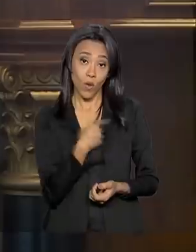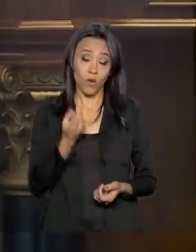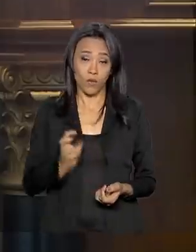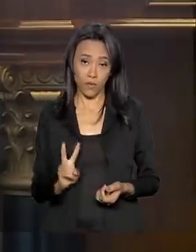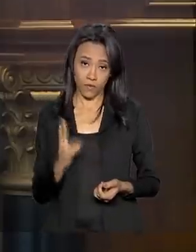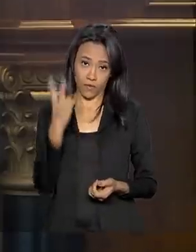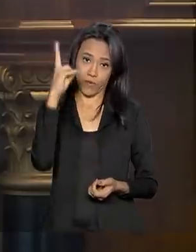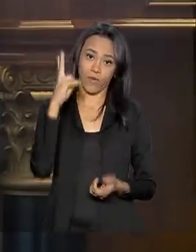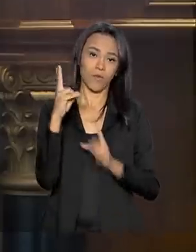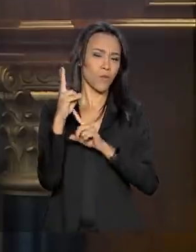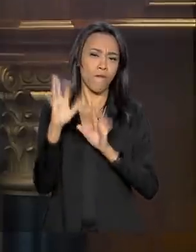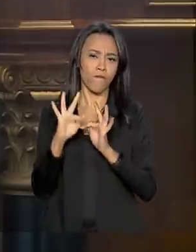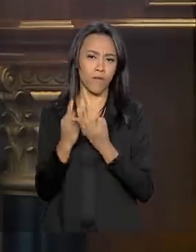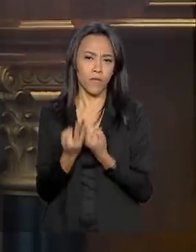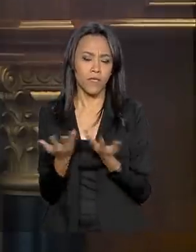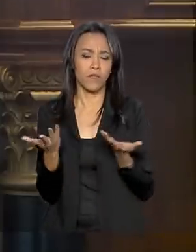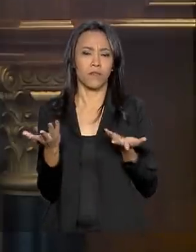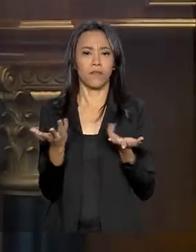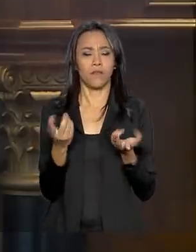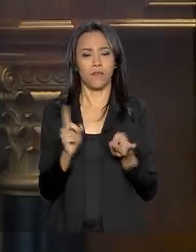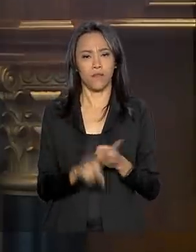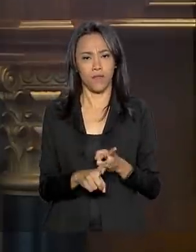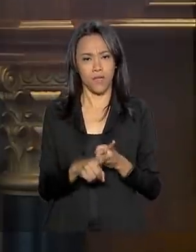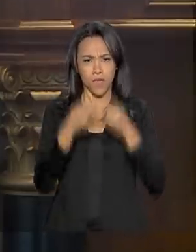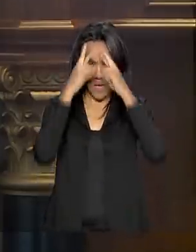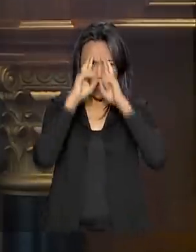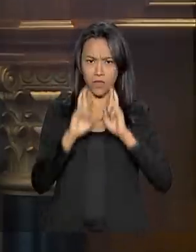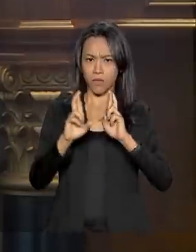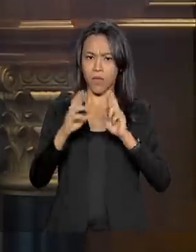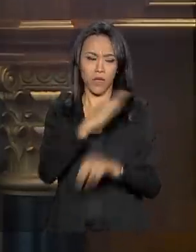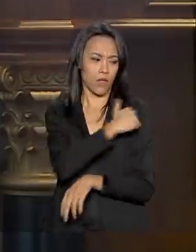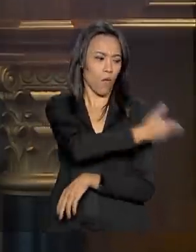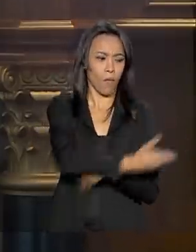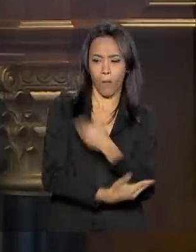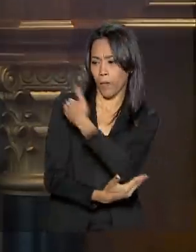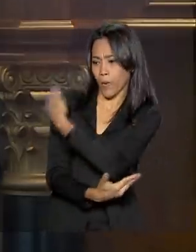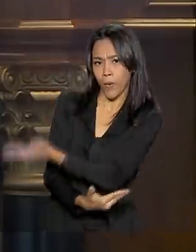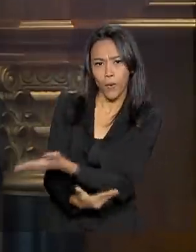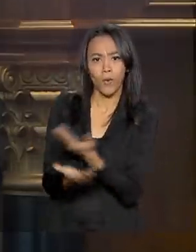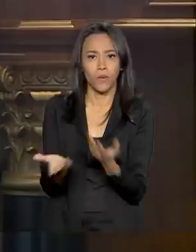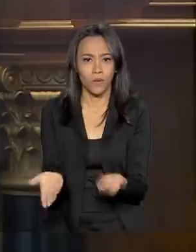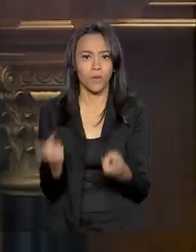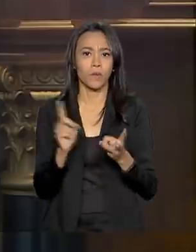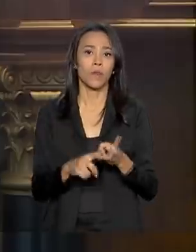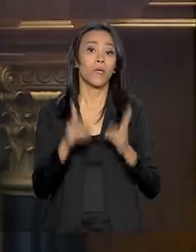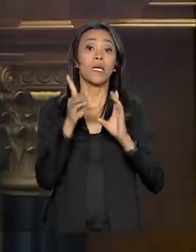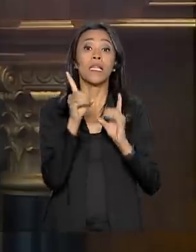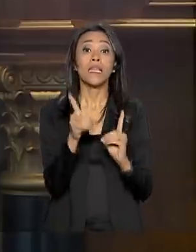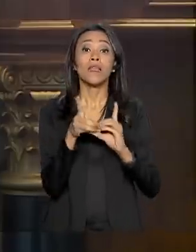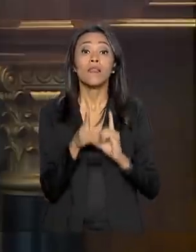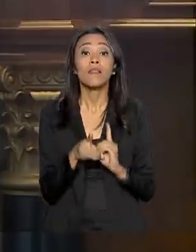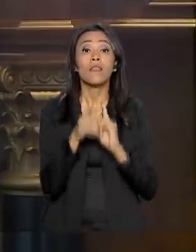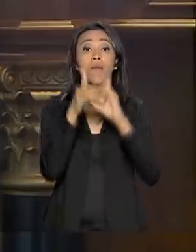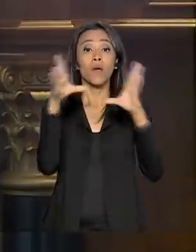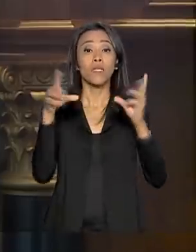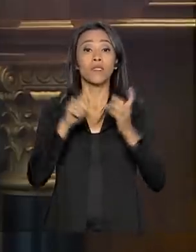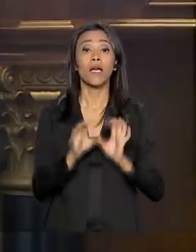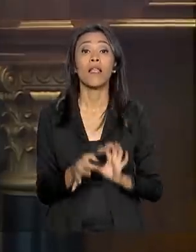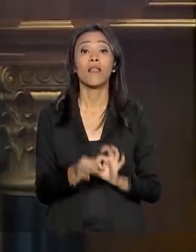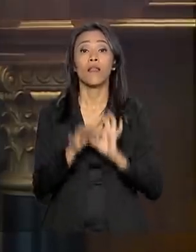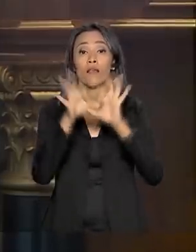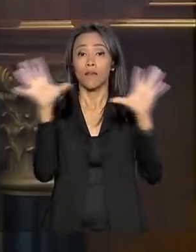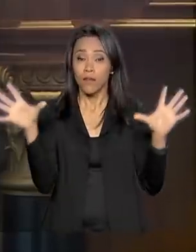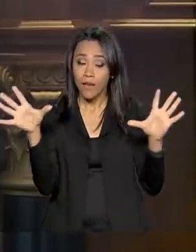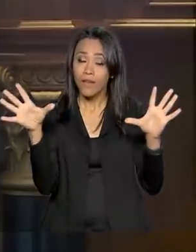familiares, de respeito ao próximo, democracia e liberdade